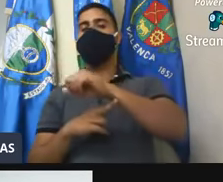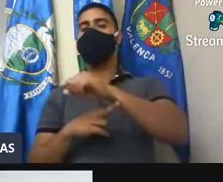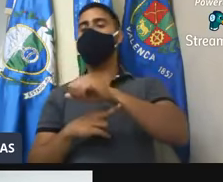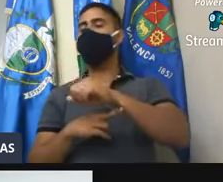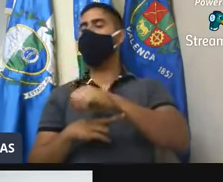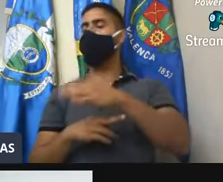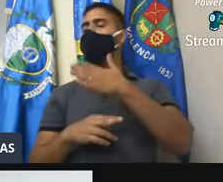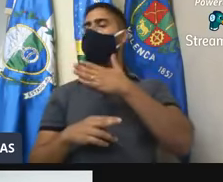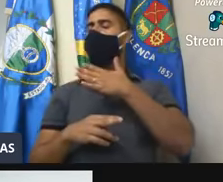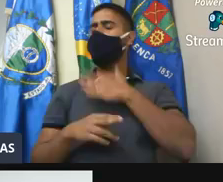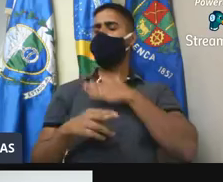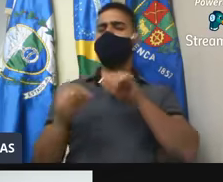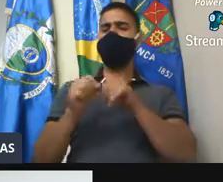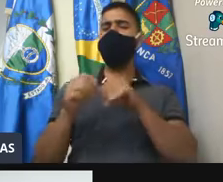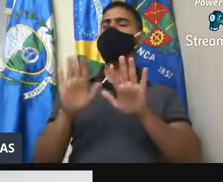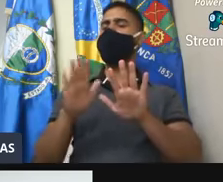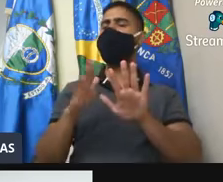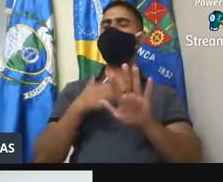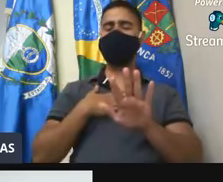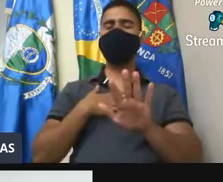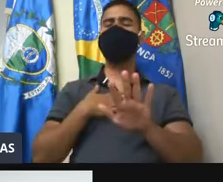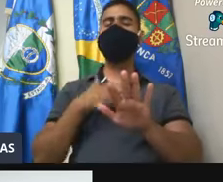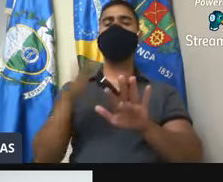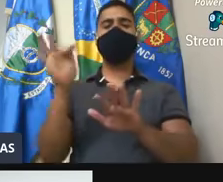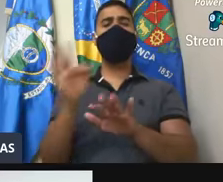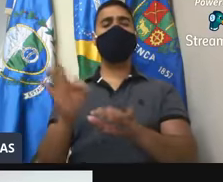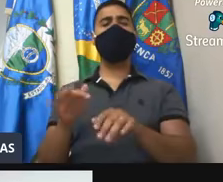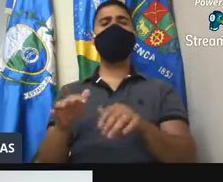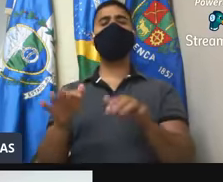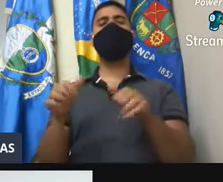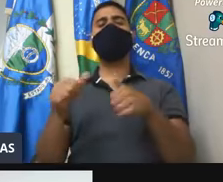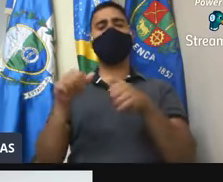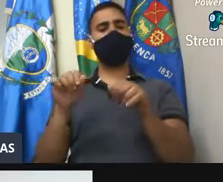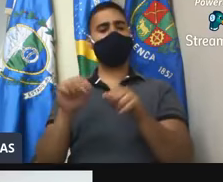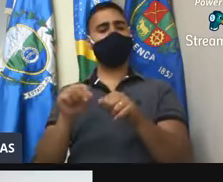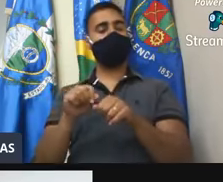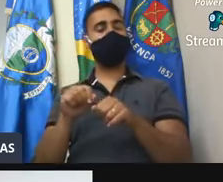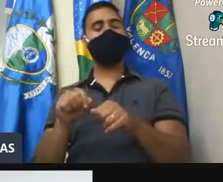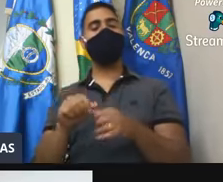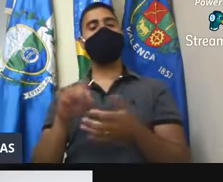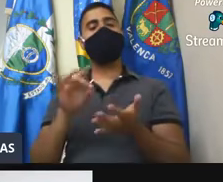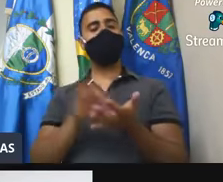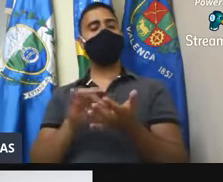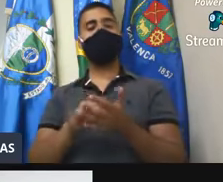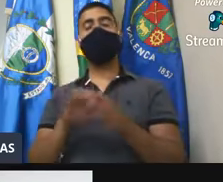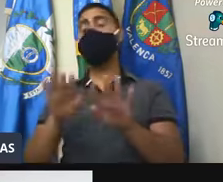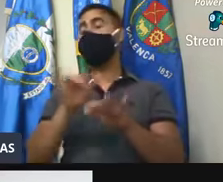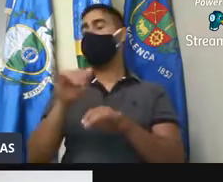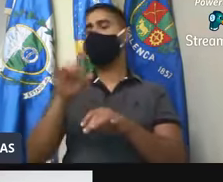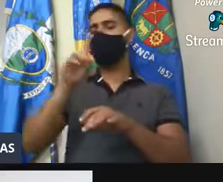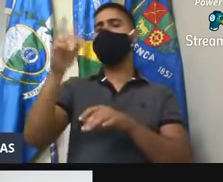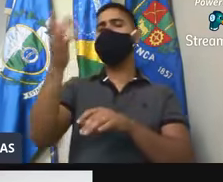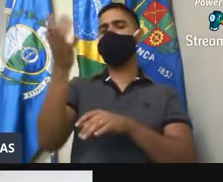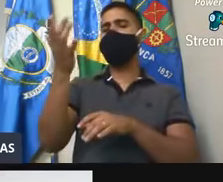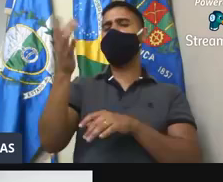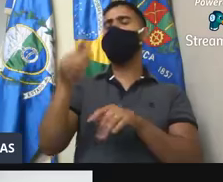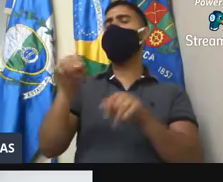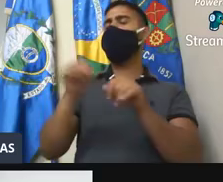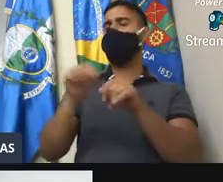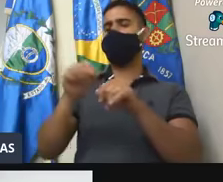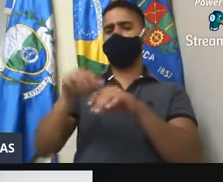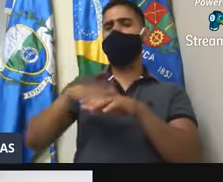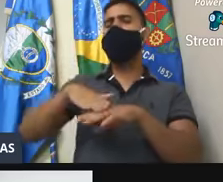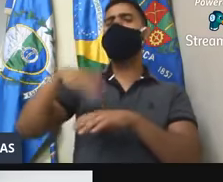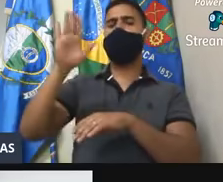do que a minha obrigação, mas fico envaidecido de ter, de estar podendo, e se Deus quiser, ainda mais